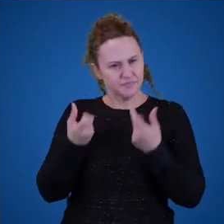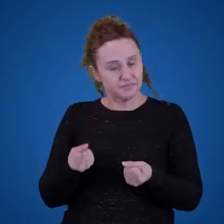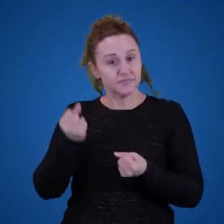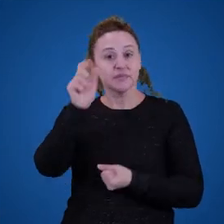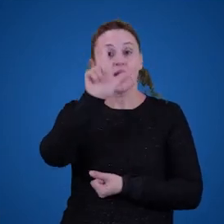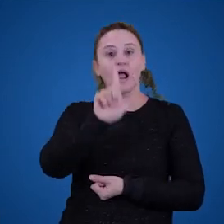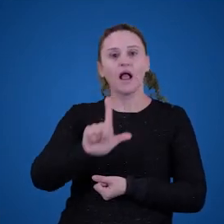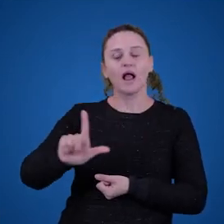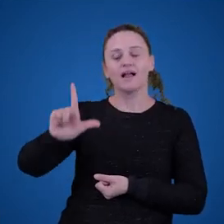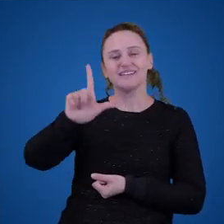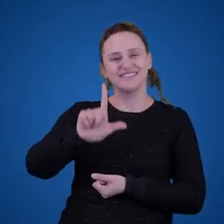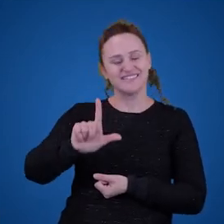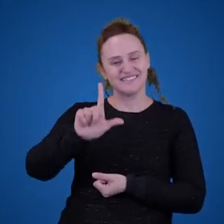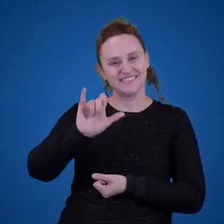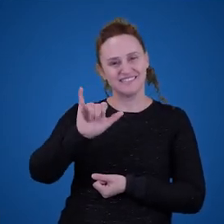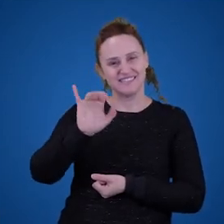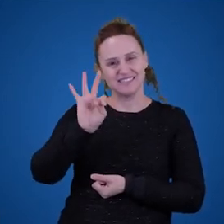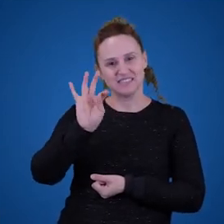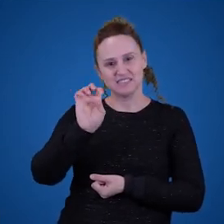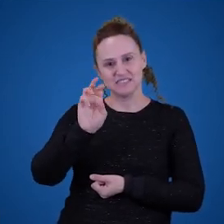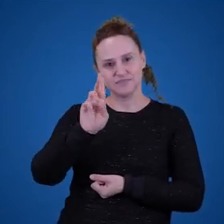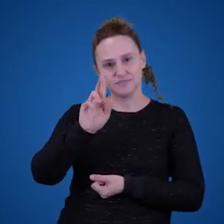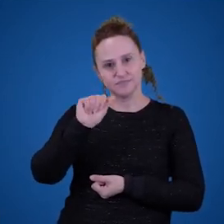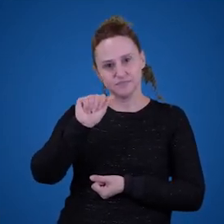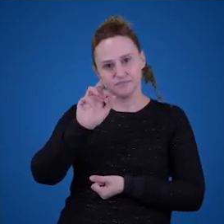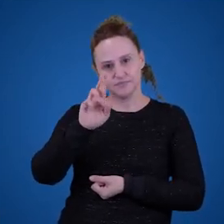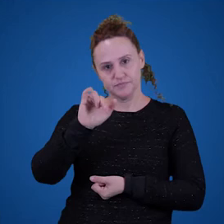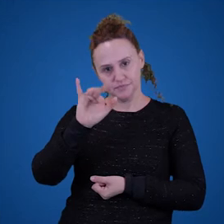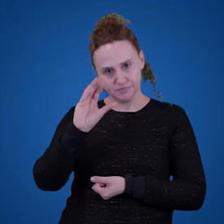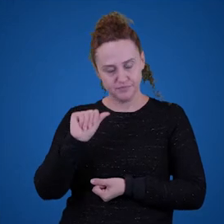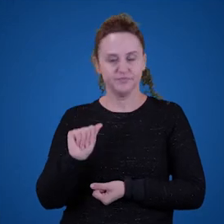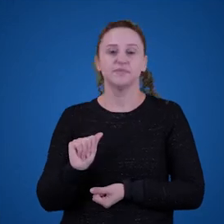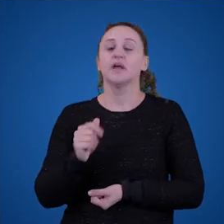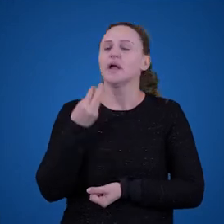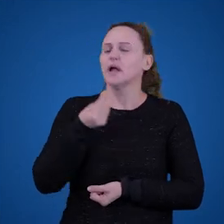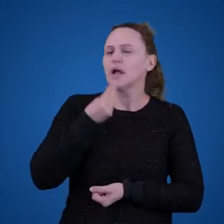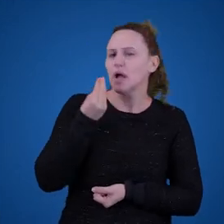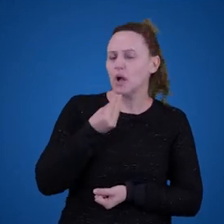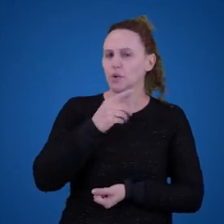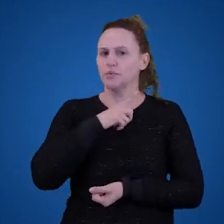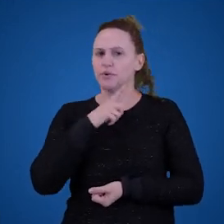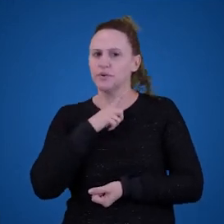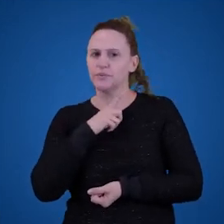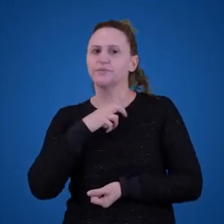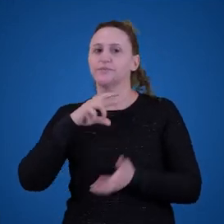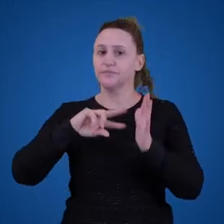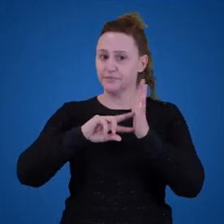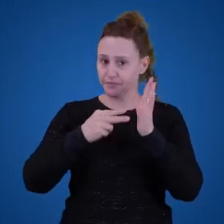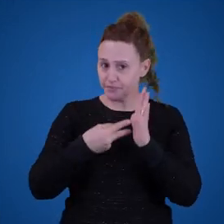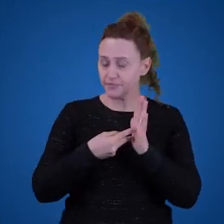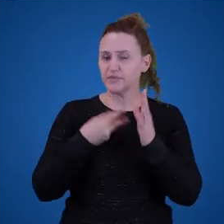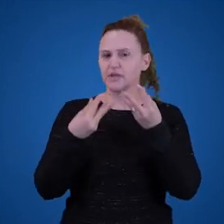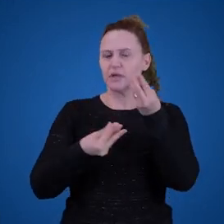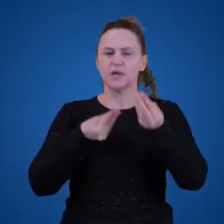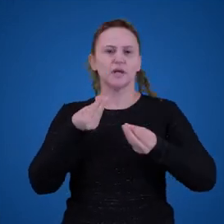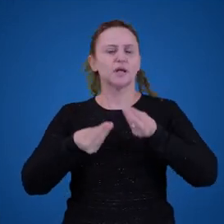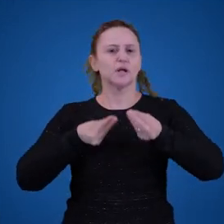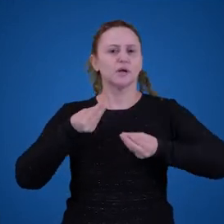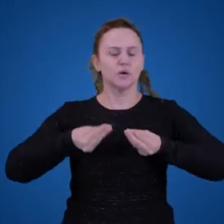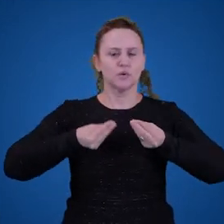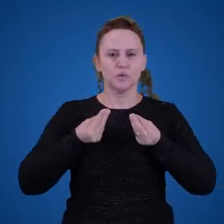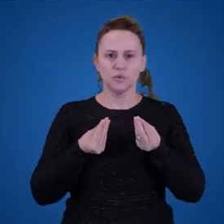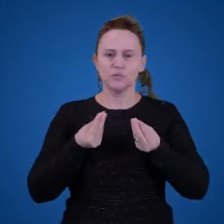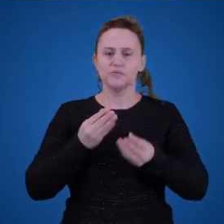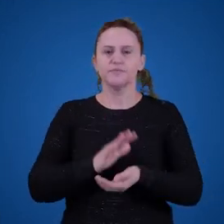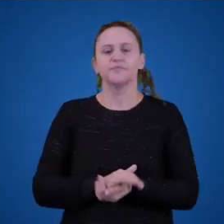literária. Como a linguagem literária adquire significado? Afinal, a linguagem literária, quase toda ela, ou grande parte dela, melhor